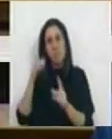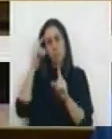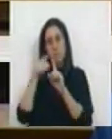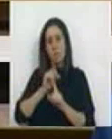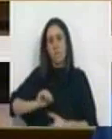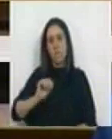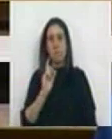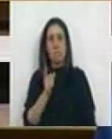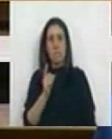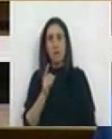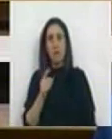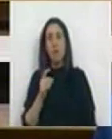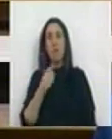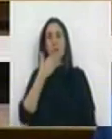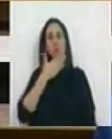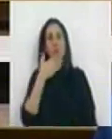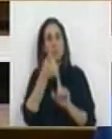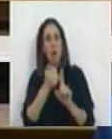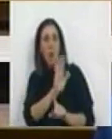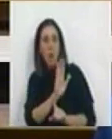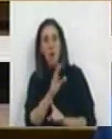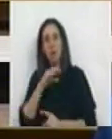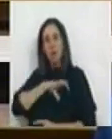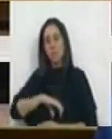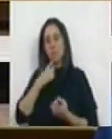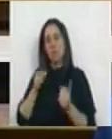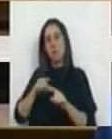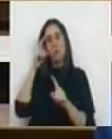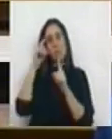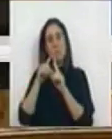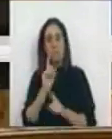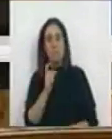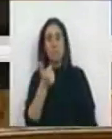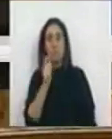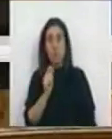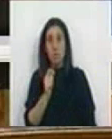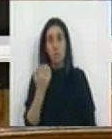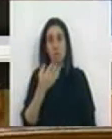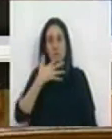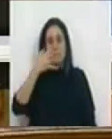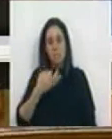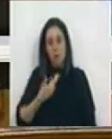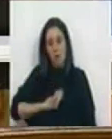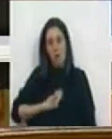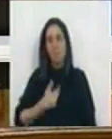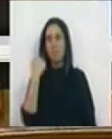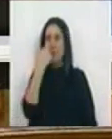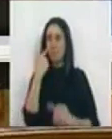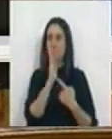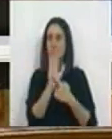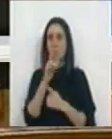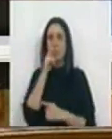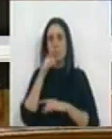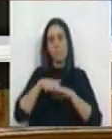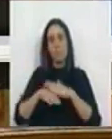nosso objetivo, combater a precariedade, repor rendimentos. É esse o objetivo do Bloco de Esquerda e temos a certeza que estamos aqui para dar a cara pelos